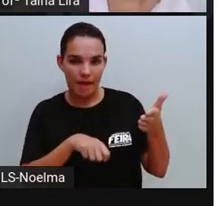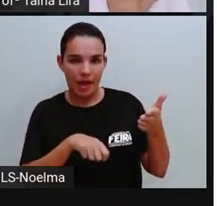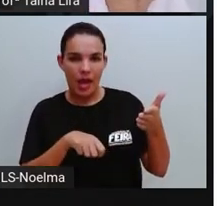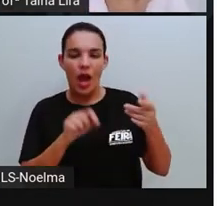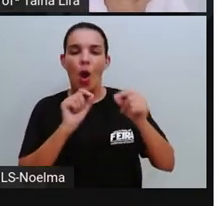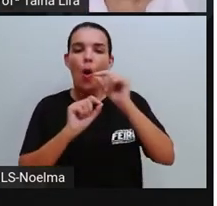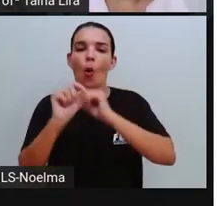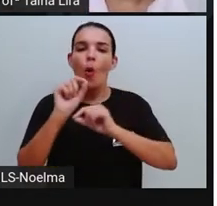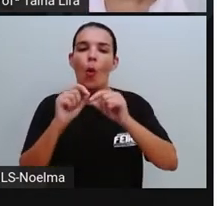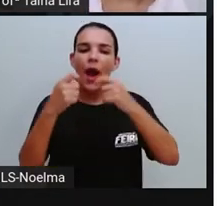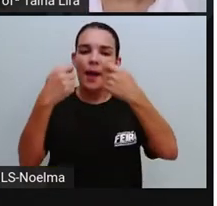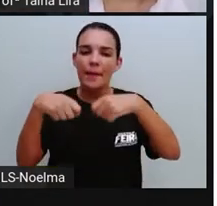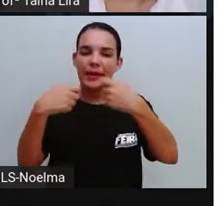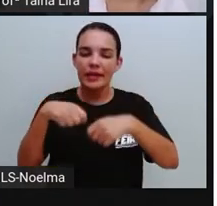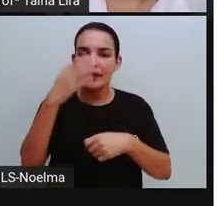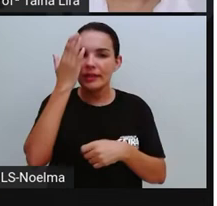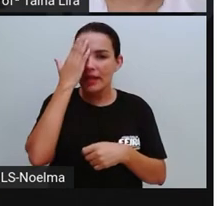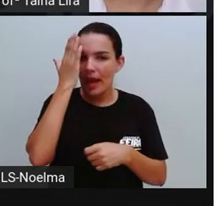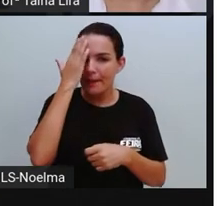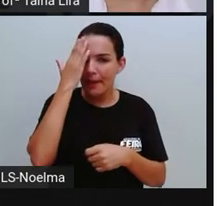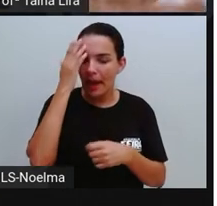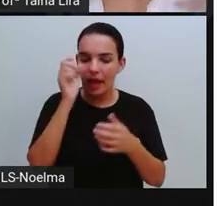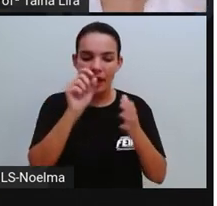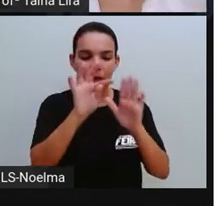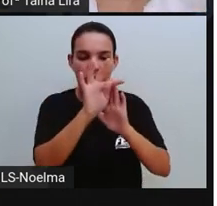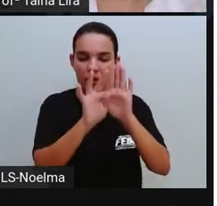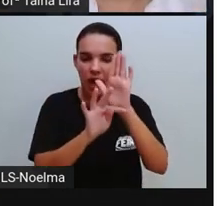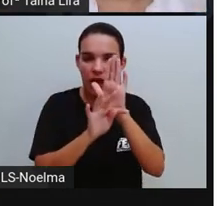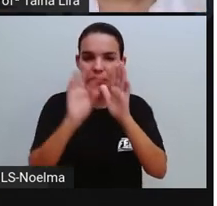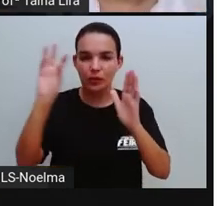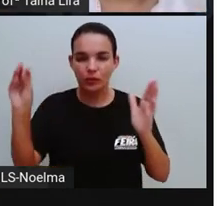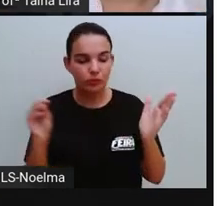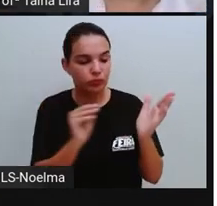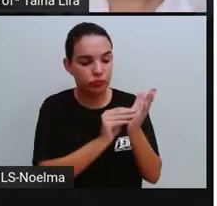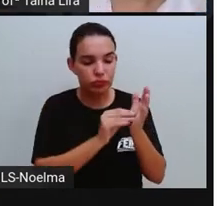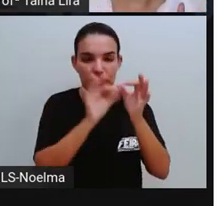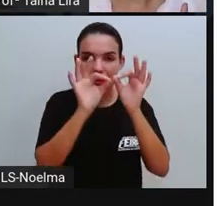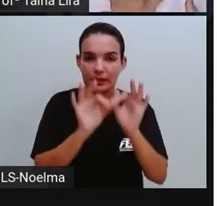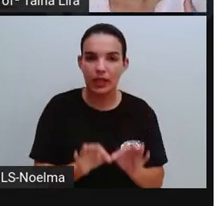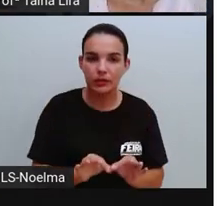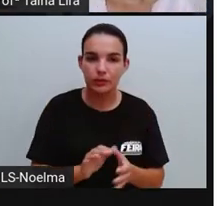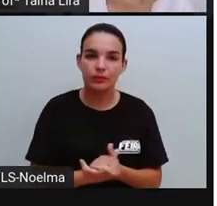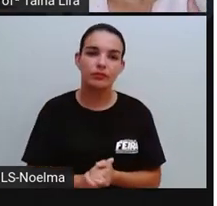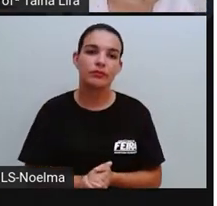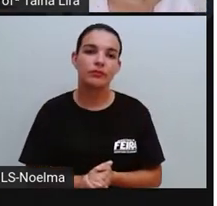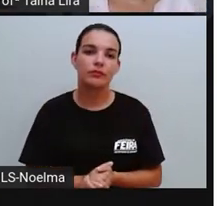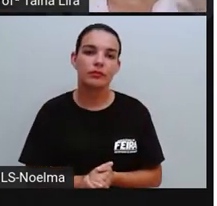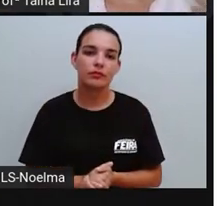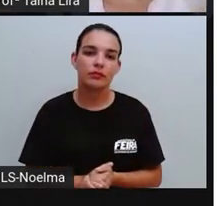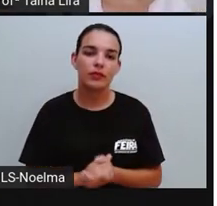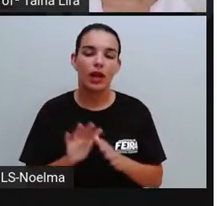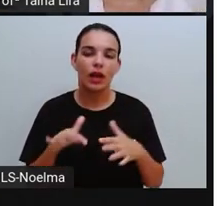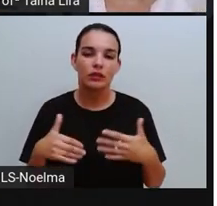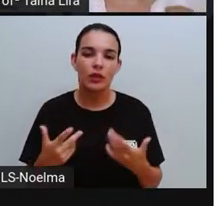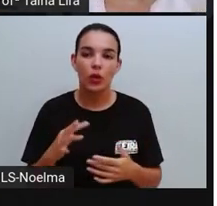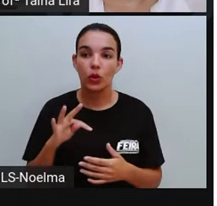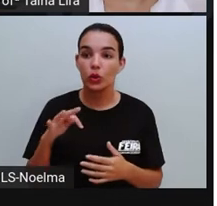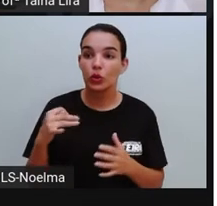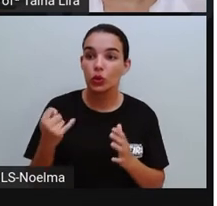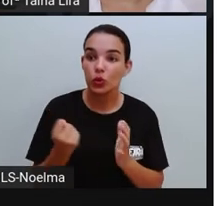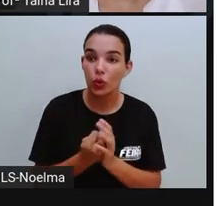que é a que a gente precisa saber sobre esse texto para colocar lá, para ficar certinho. Então, toda biografia,